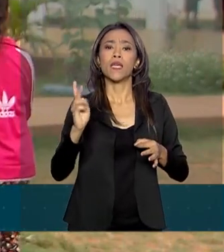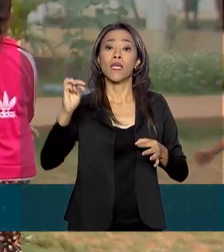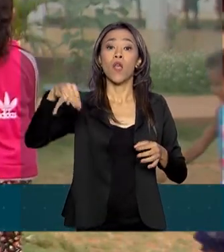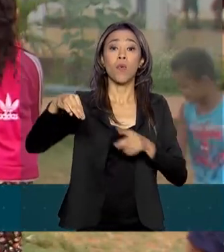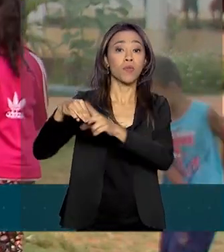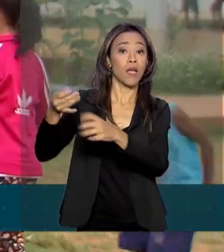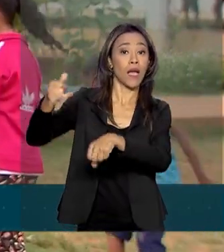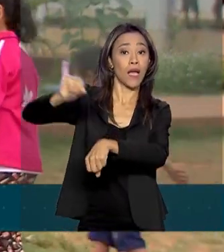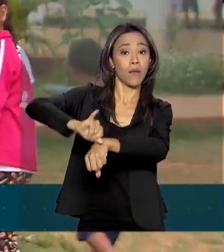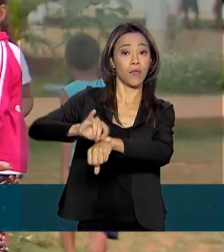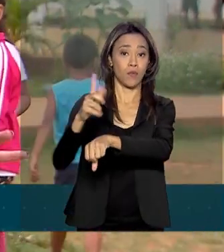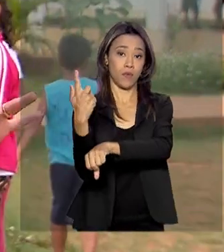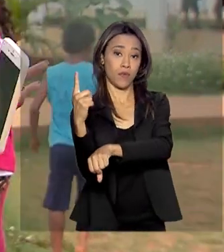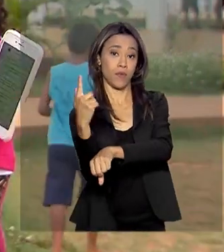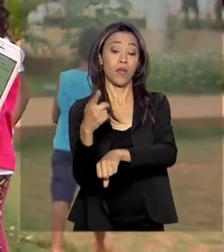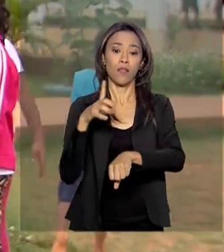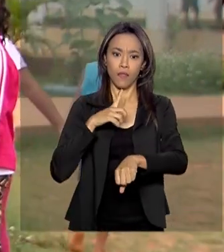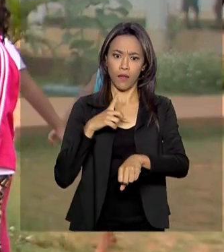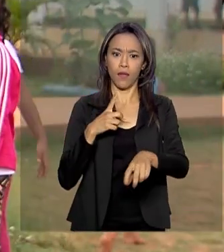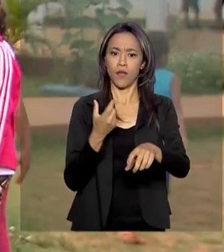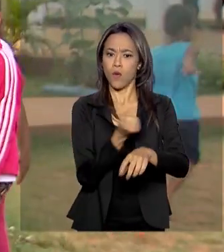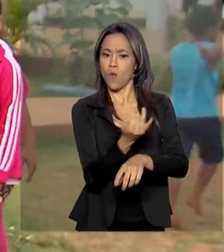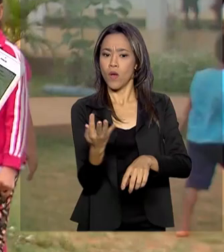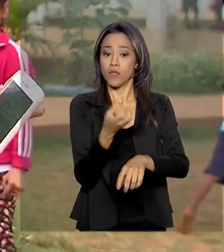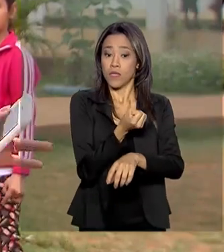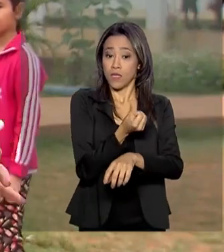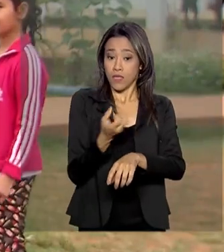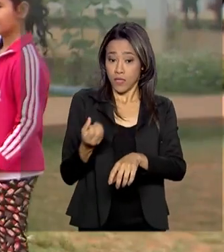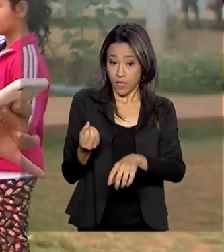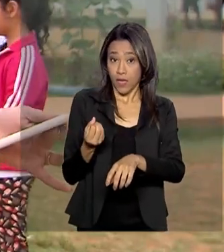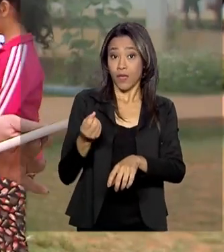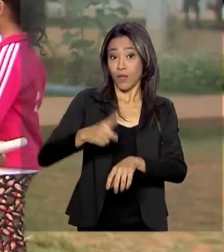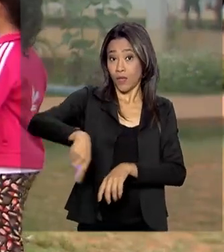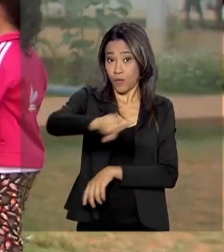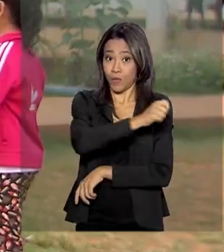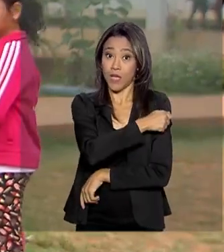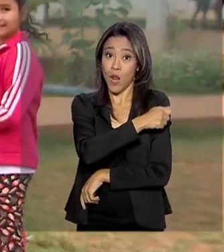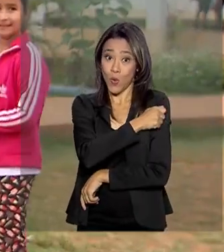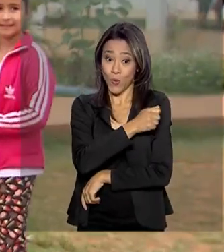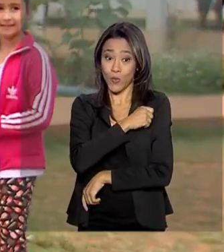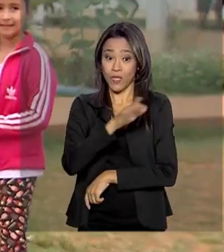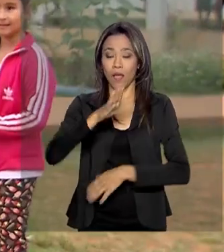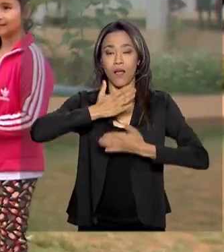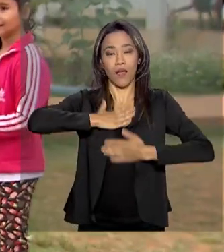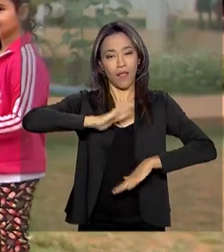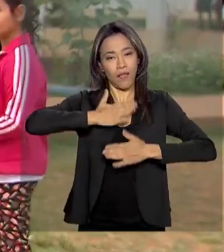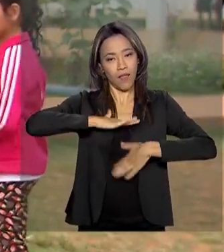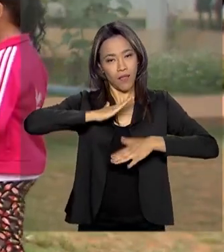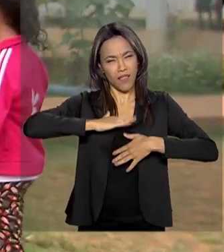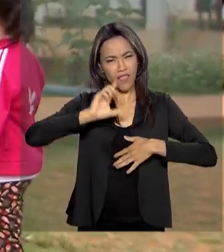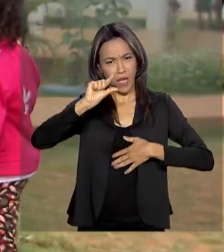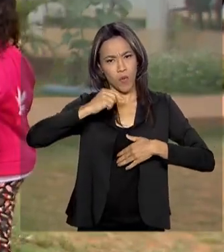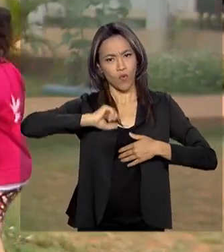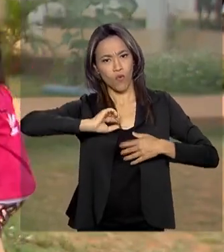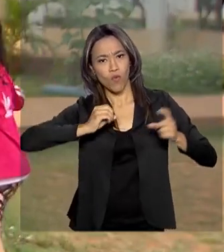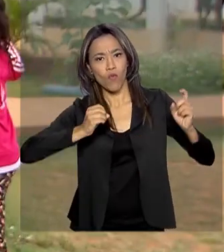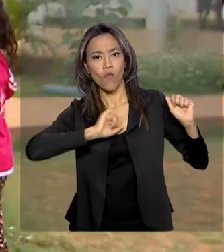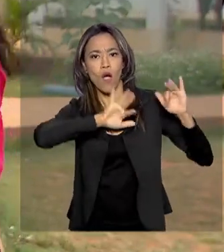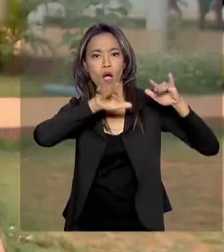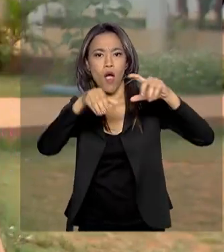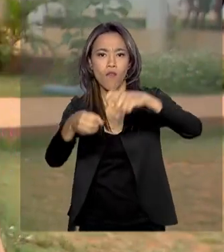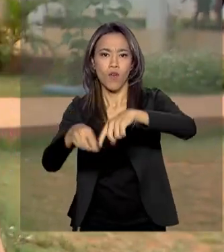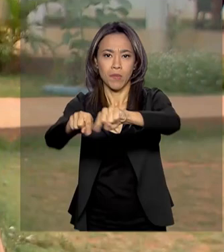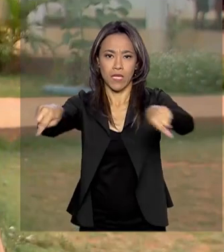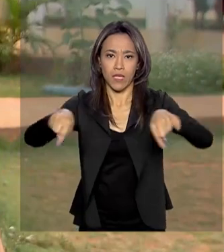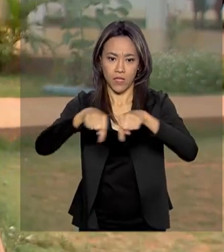escola agora que atende cerca de 600 alunos. Agora está no finalzinho do recreio, as crianças já estão voltando para a sala de aula. E olha, essa escola atende